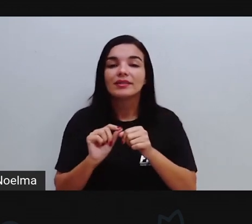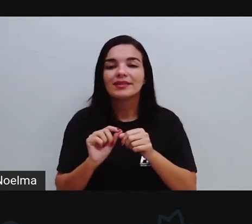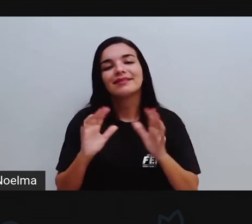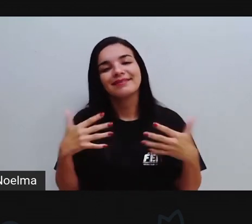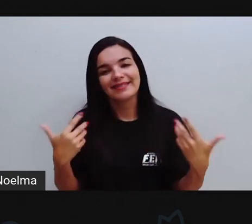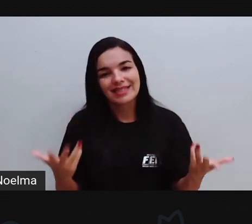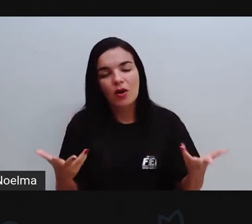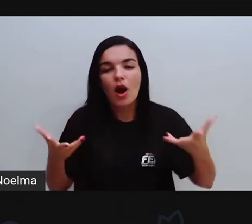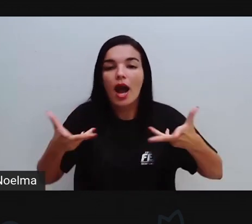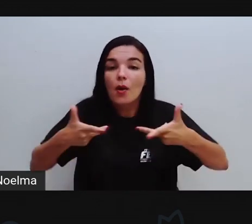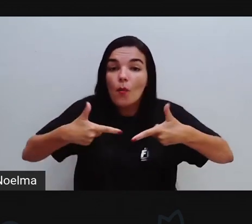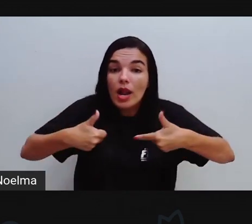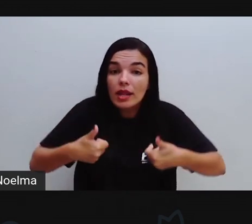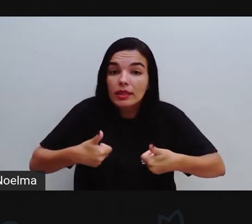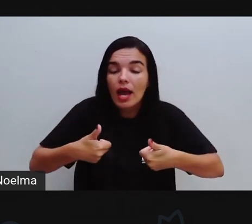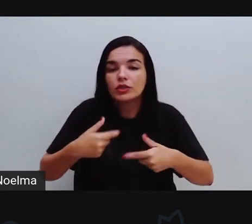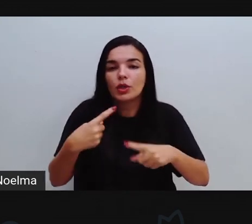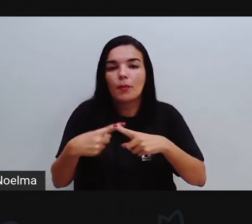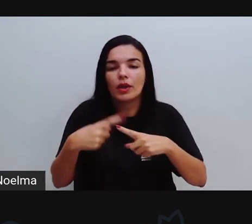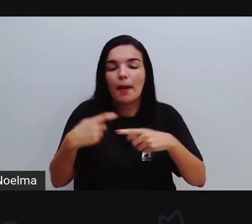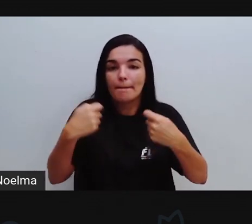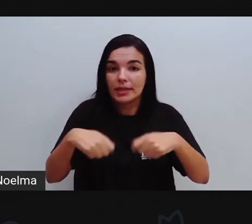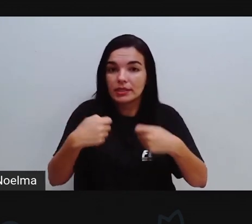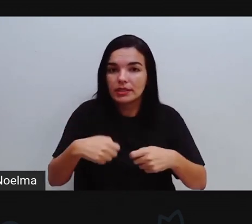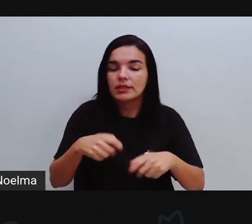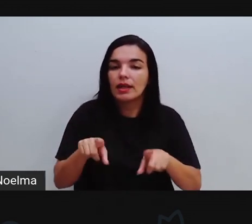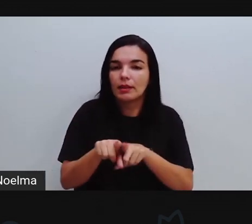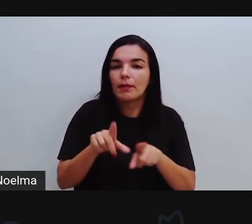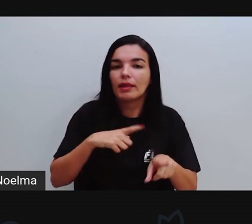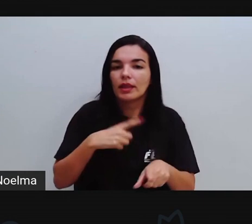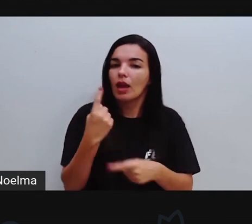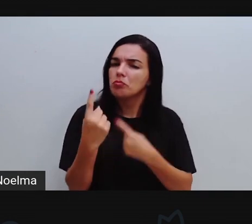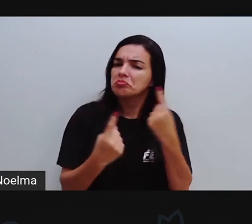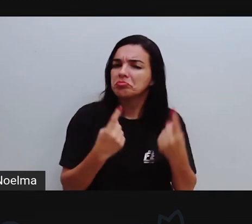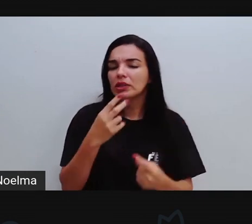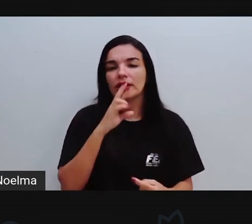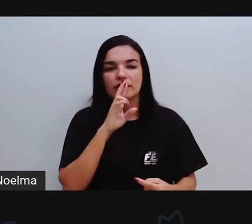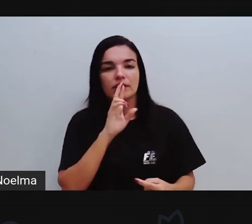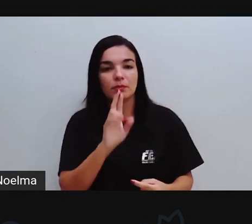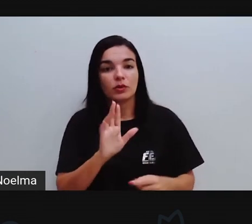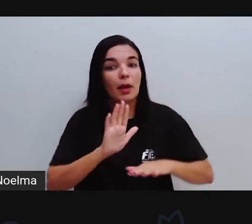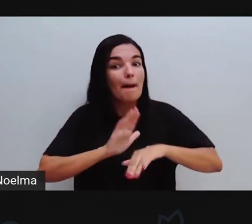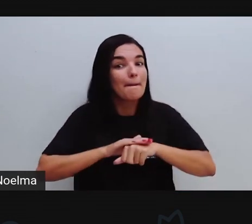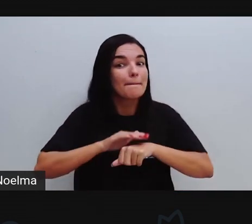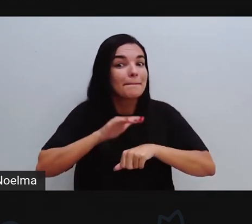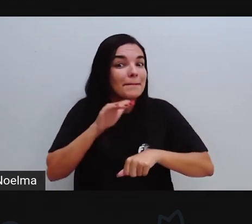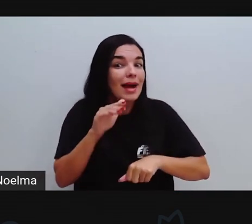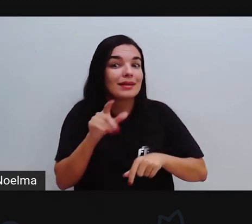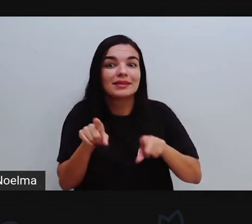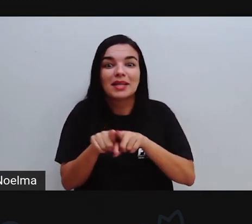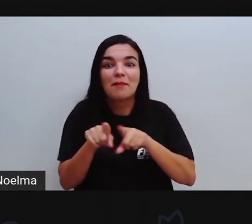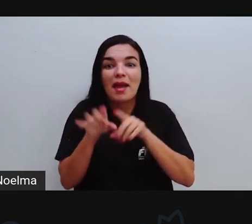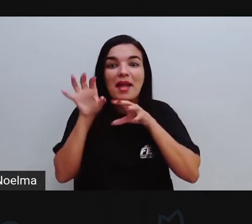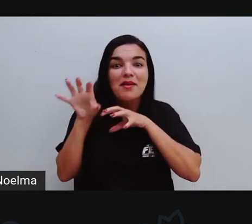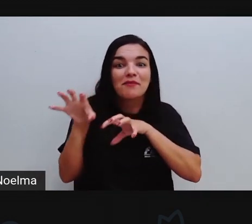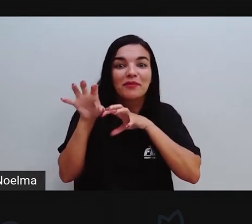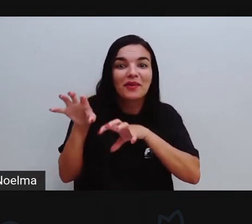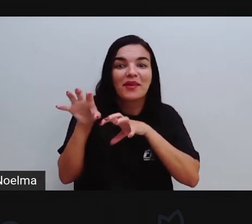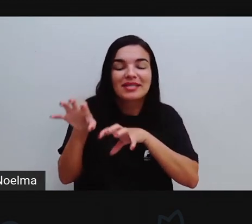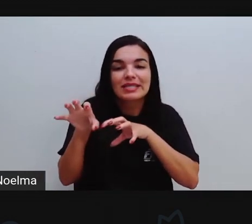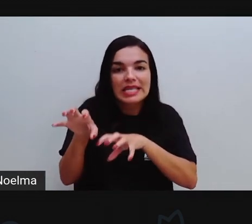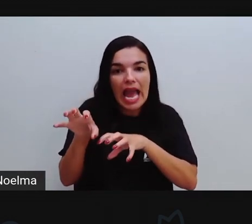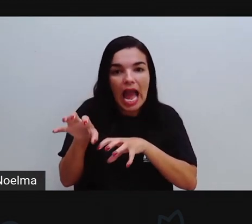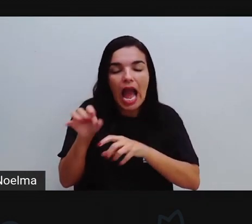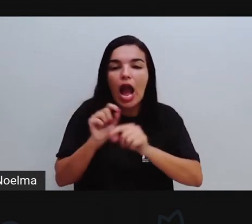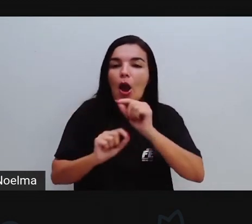qualidade, né? A qualidade, ela pode ser uma das respostas. Mas o que vai influenciar, e uma das